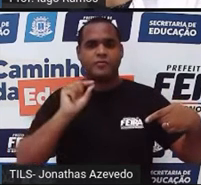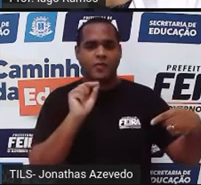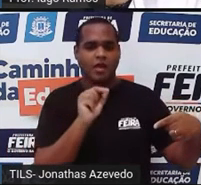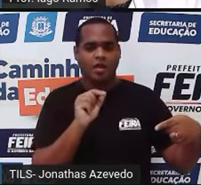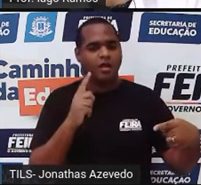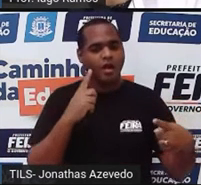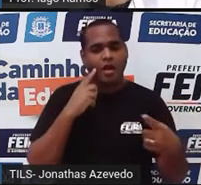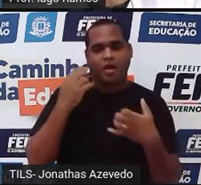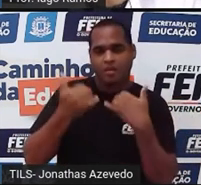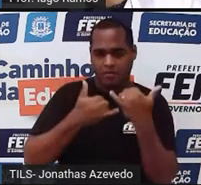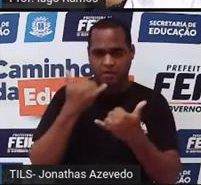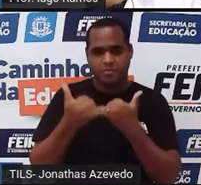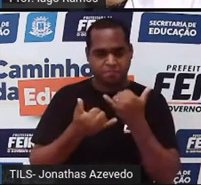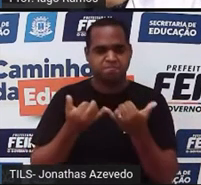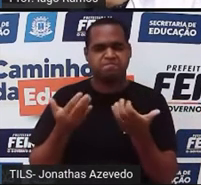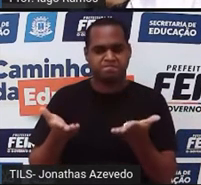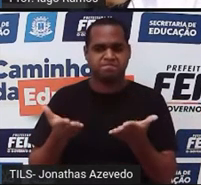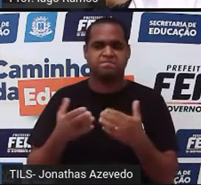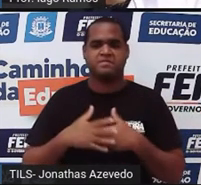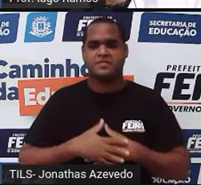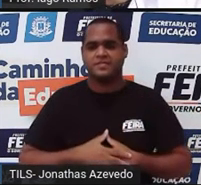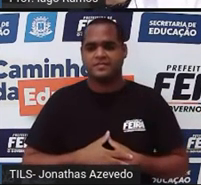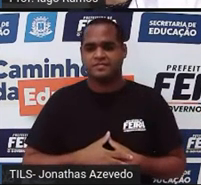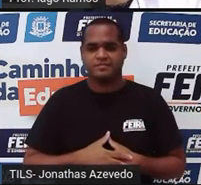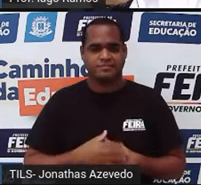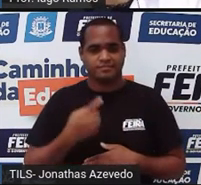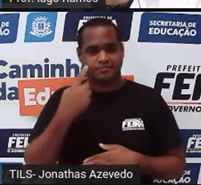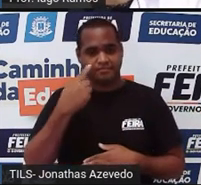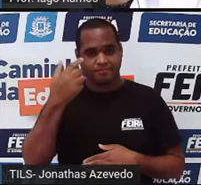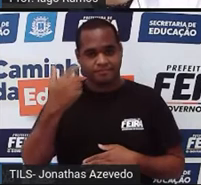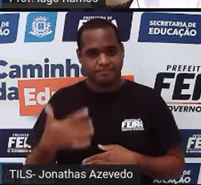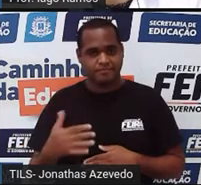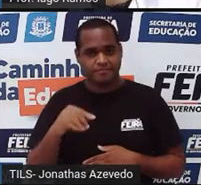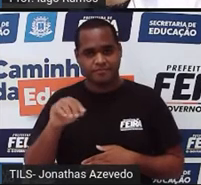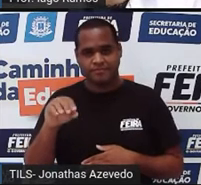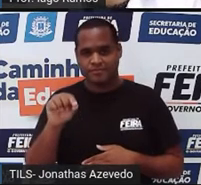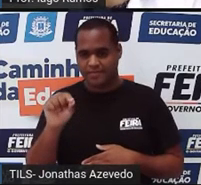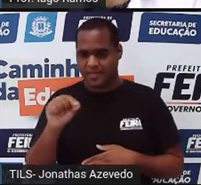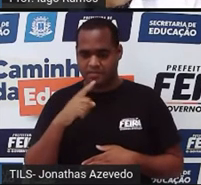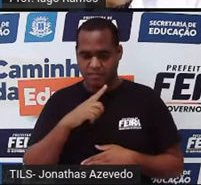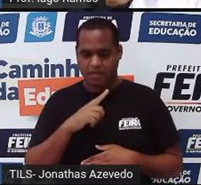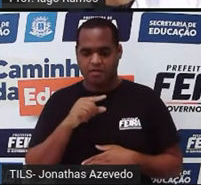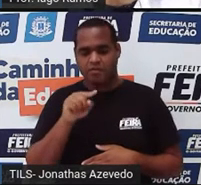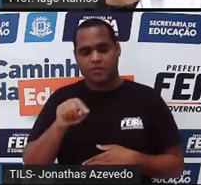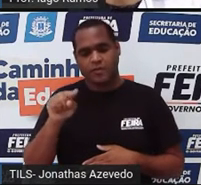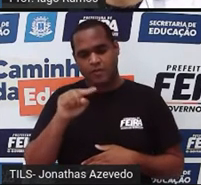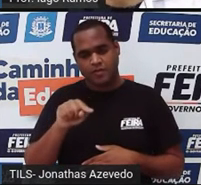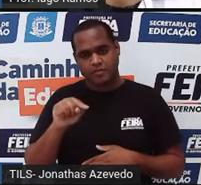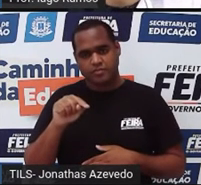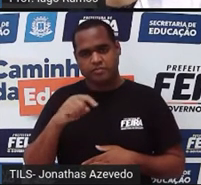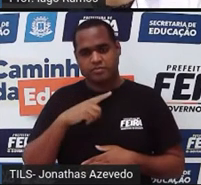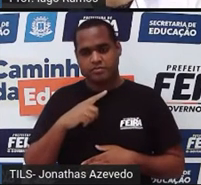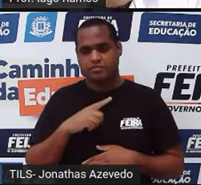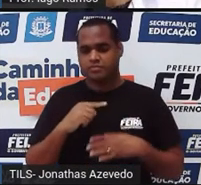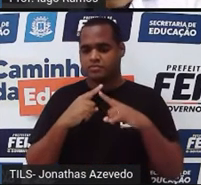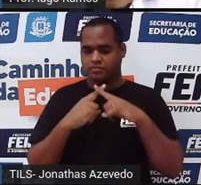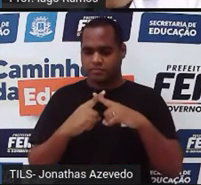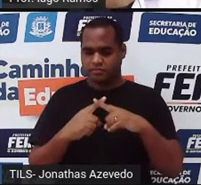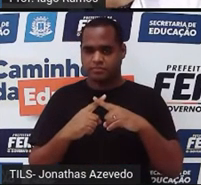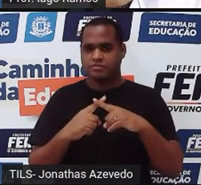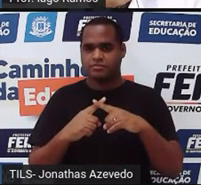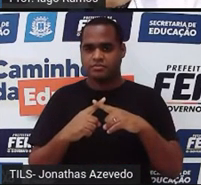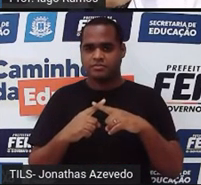jogo da velha, tá? Observe que uma das peças tem um formato de círculo e a outra tem um formato de um X.